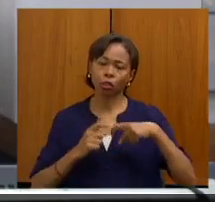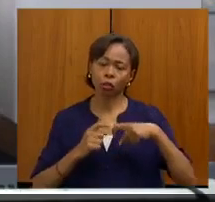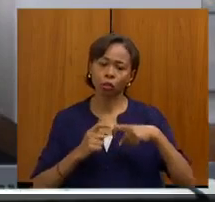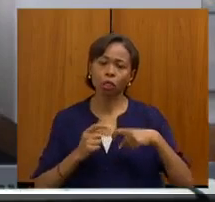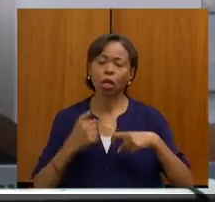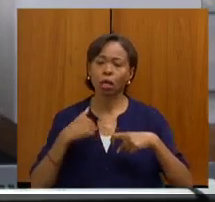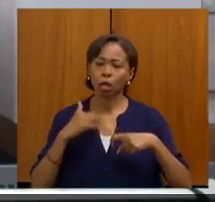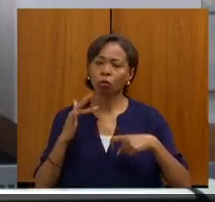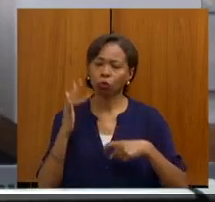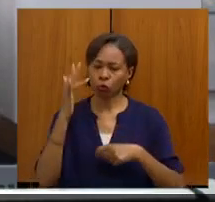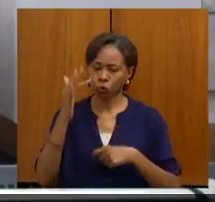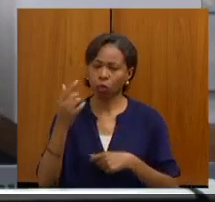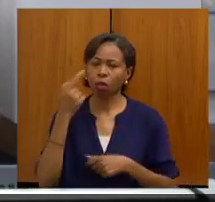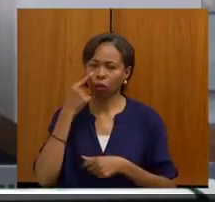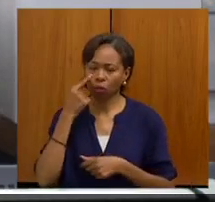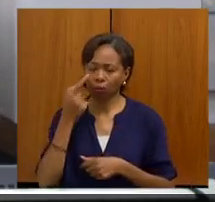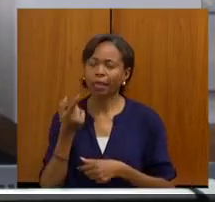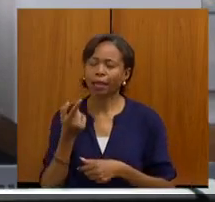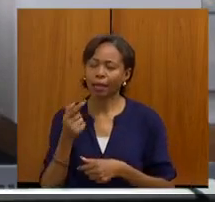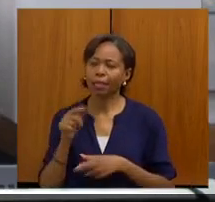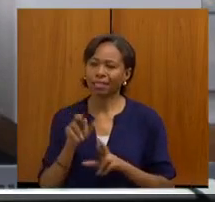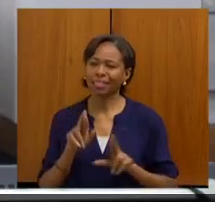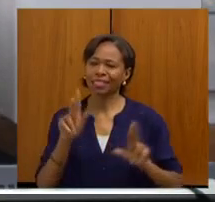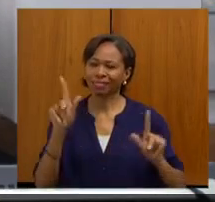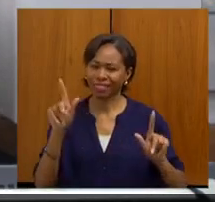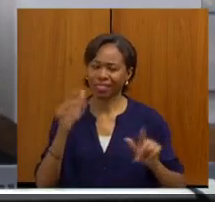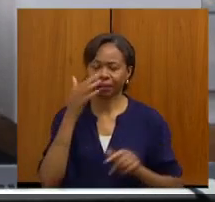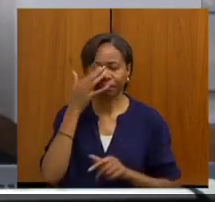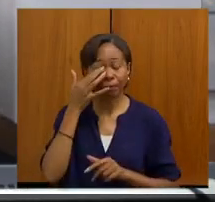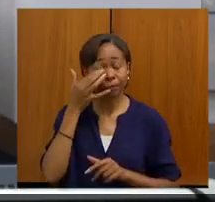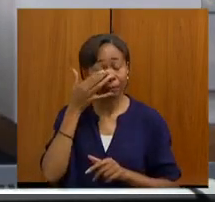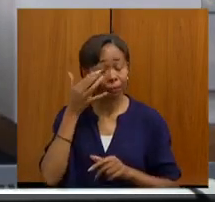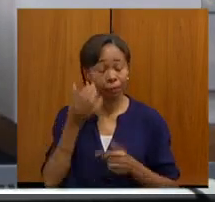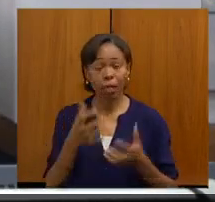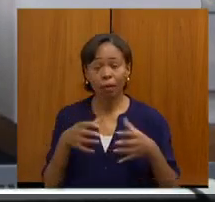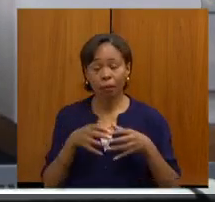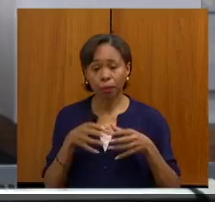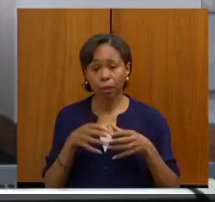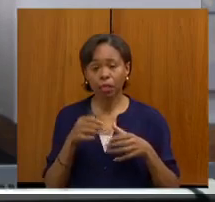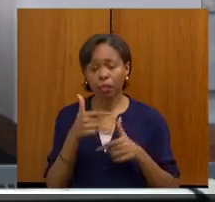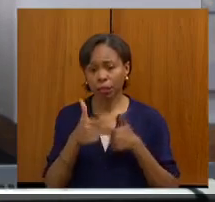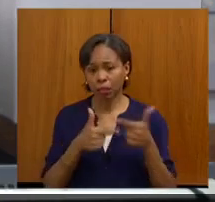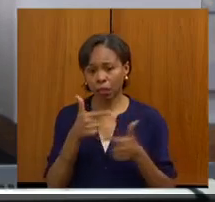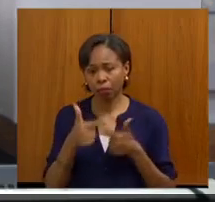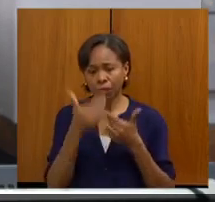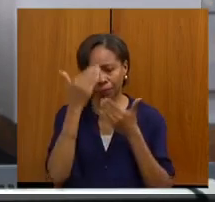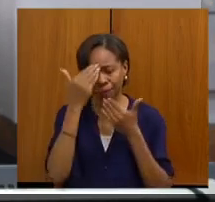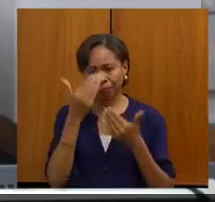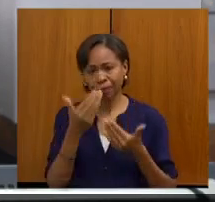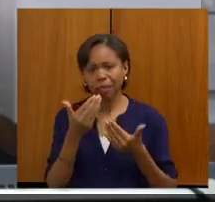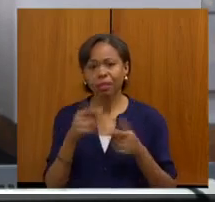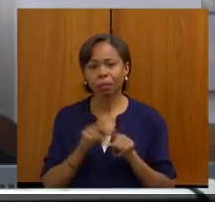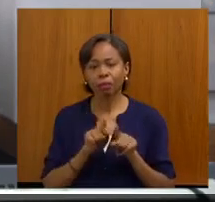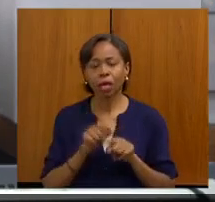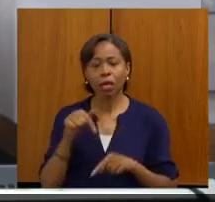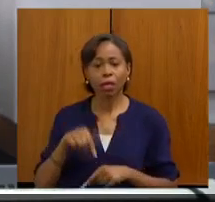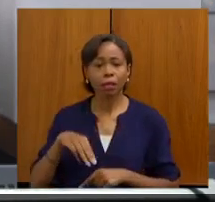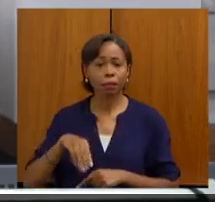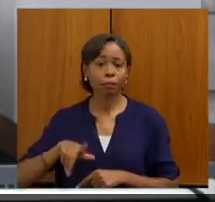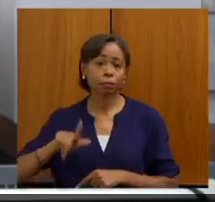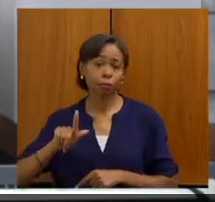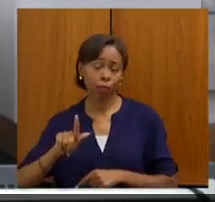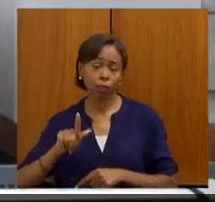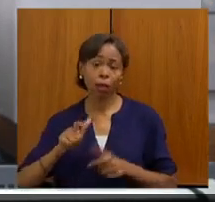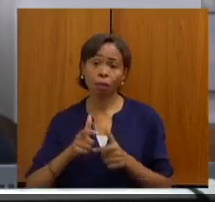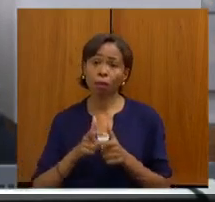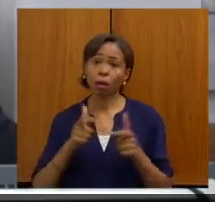mais para frente. E dizer, então, agradecer também a minha equipe como um todo, que a gente, o Estado de Minas, para quem não sabe, tem a menor mortalidade de COVID